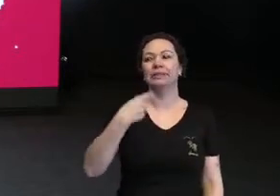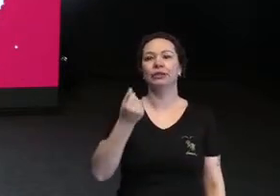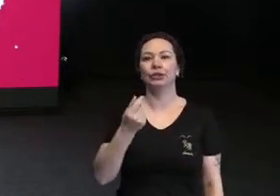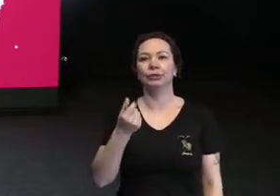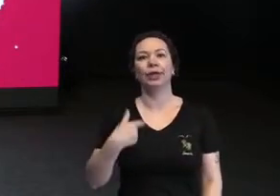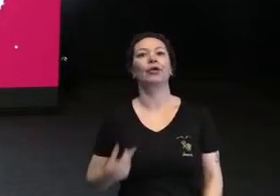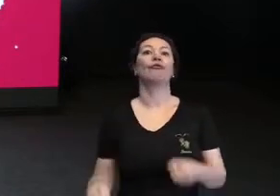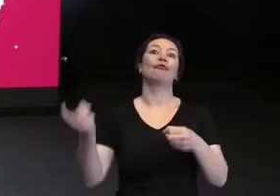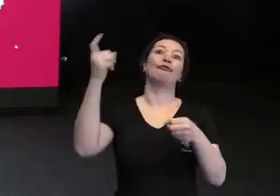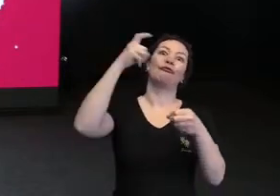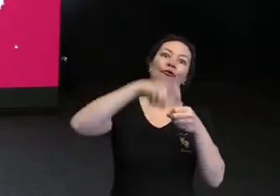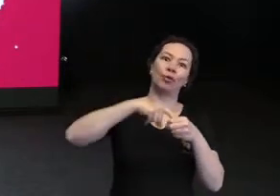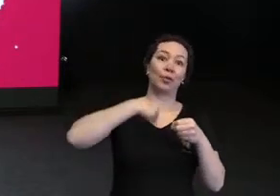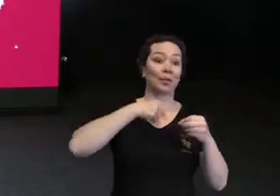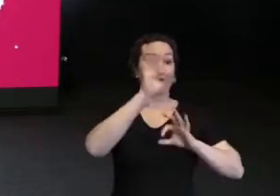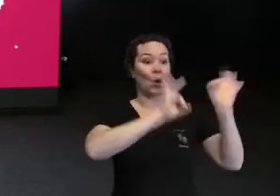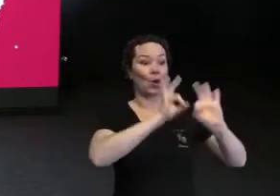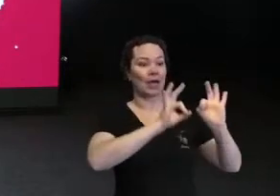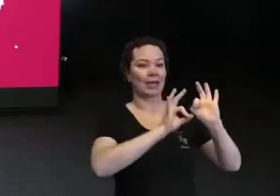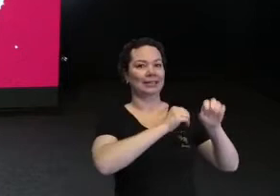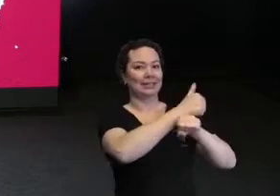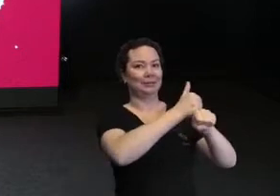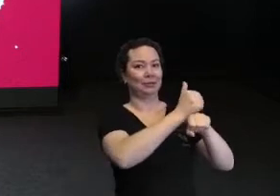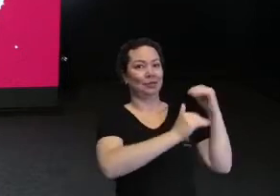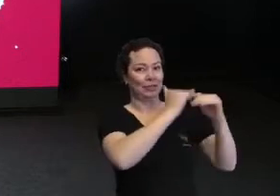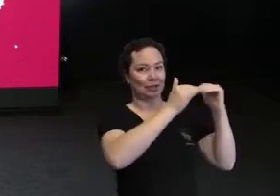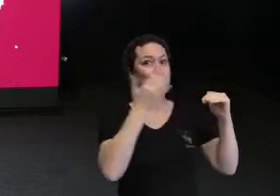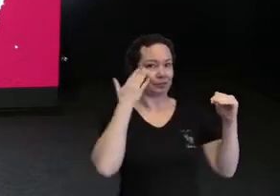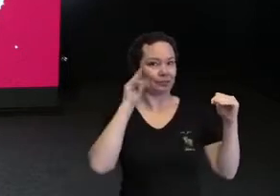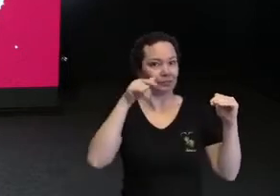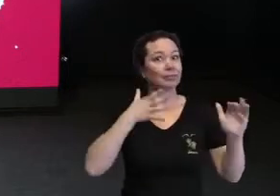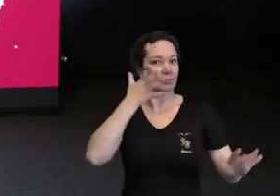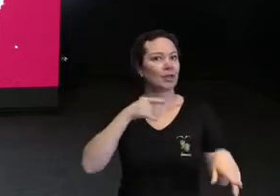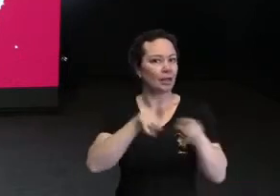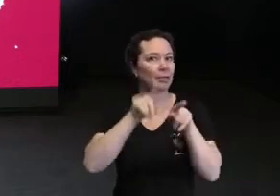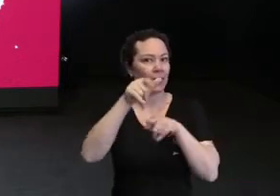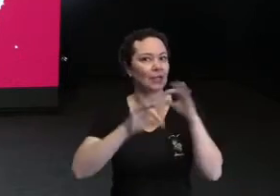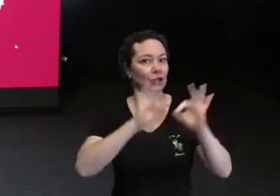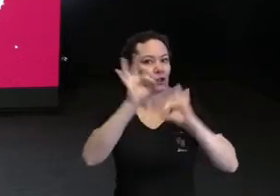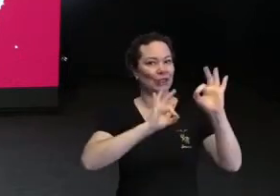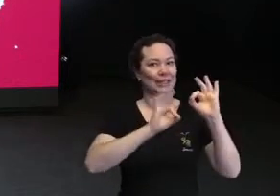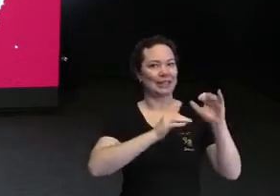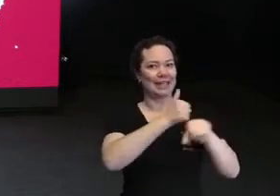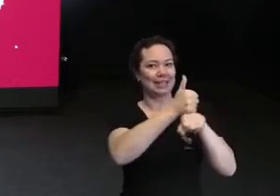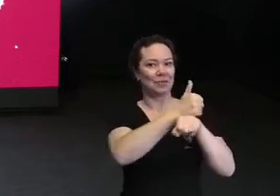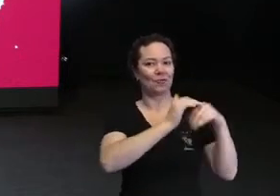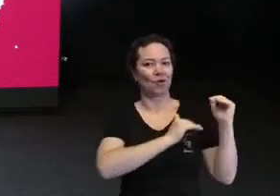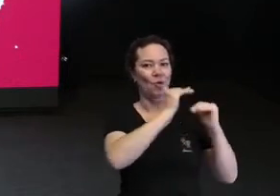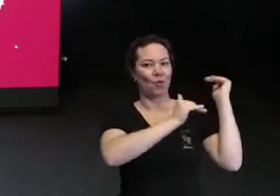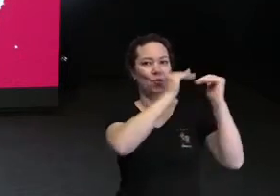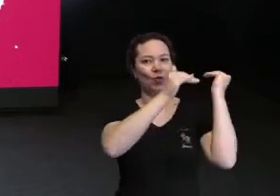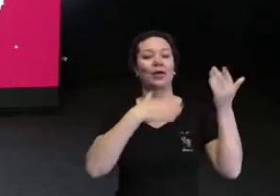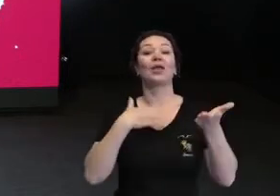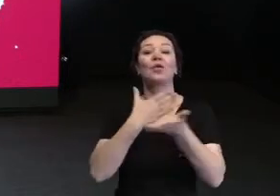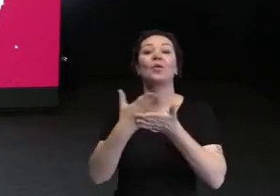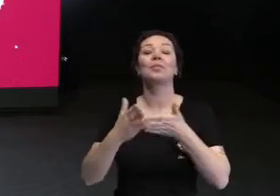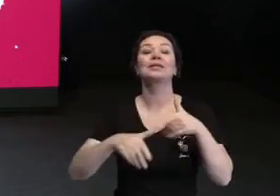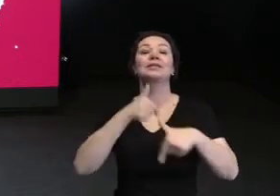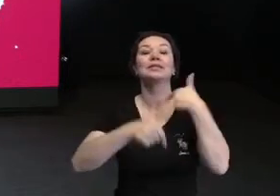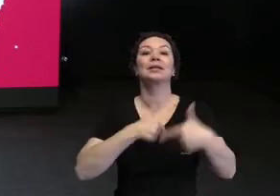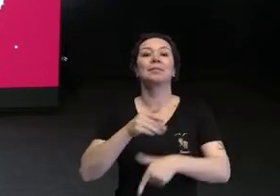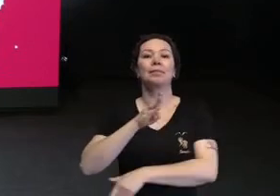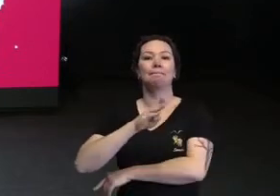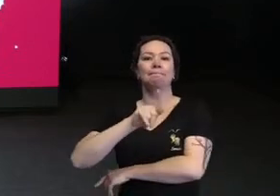voltei para o meu plano de carreira. Essa palestra também fala sobre plano de carreira. Voltei para meu plano de carreira e comecei a trabalhar na Blackbuster.